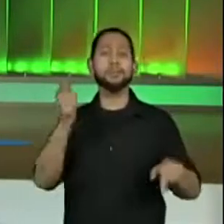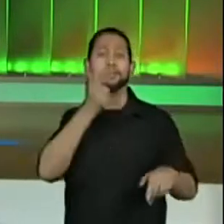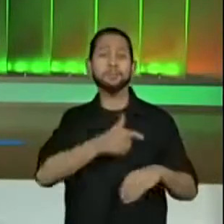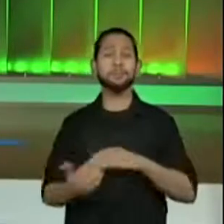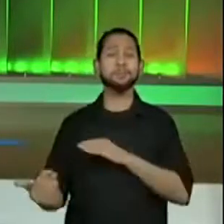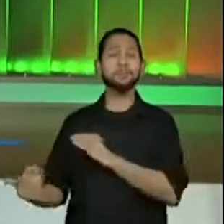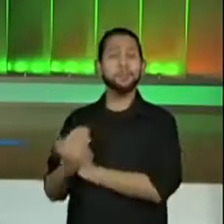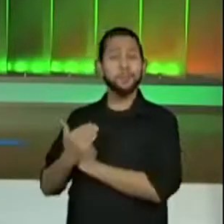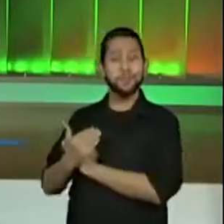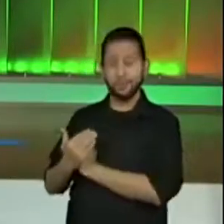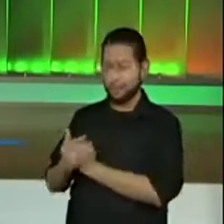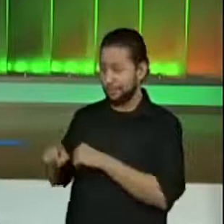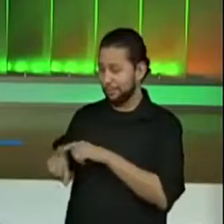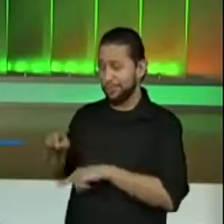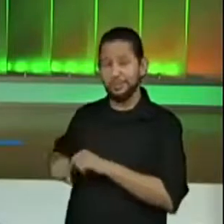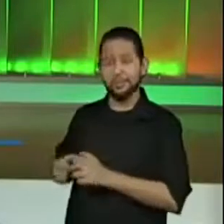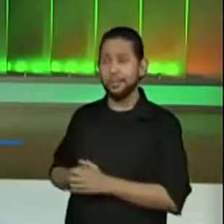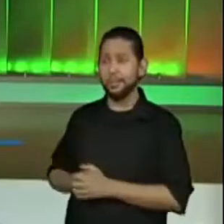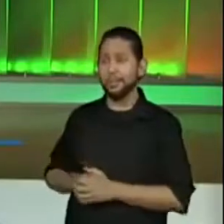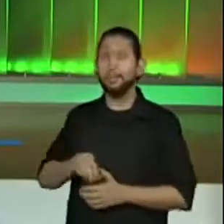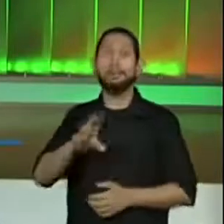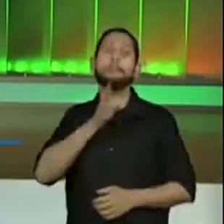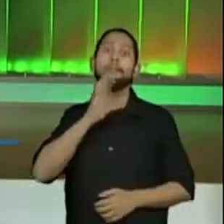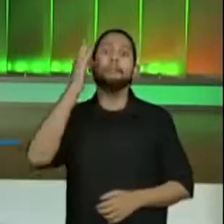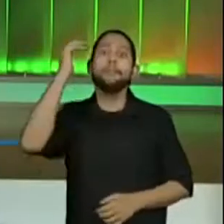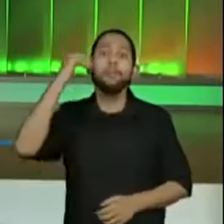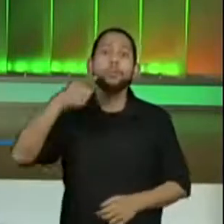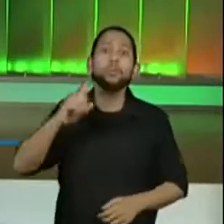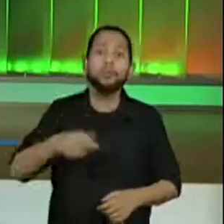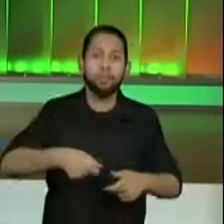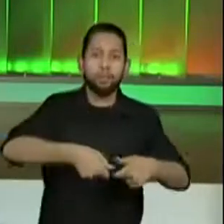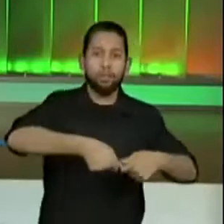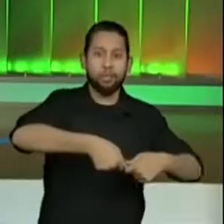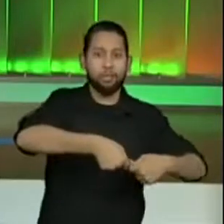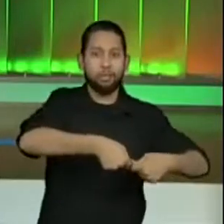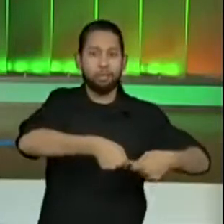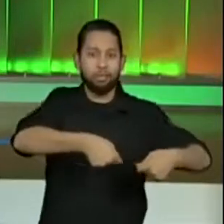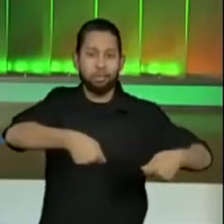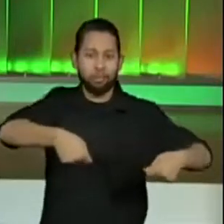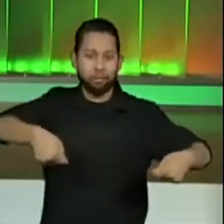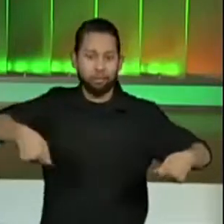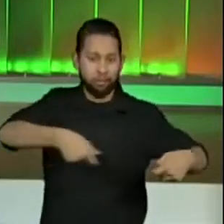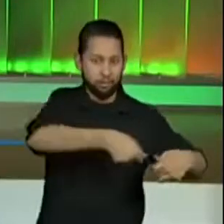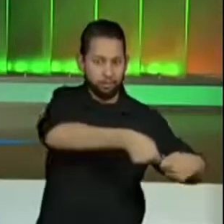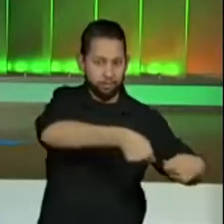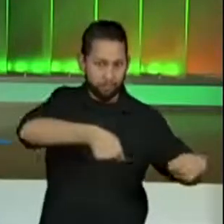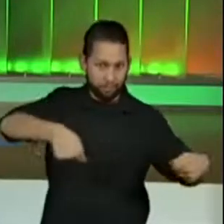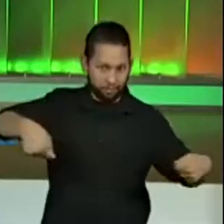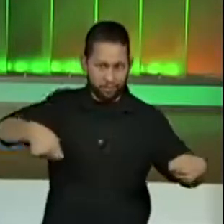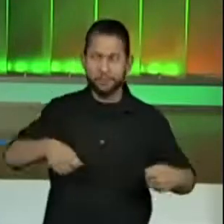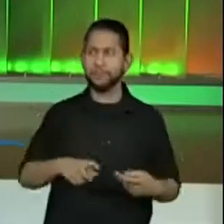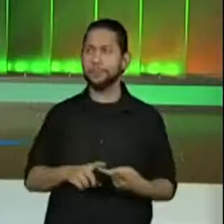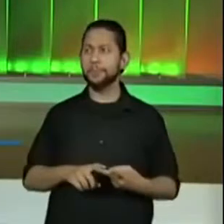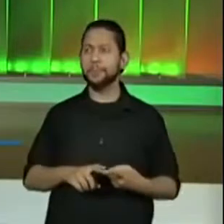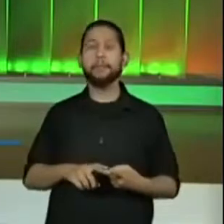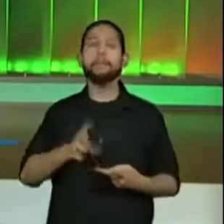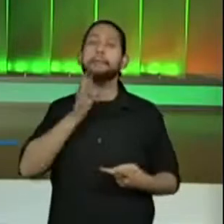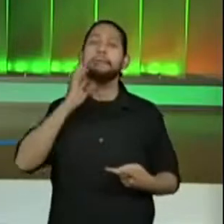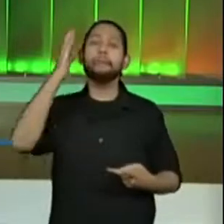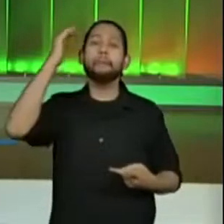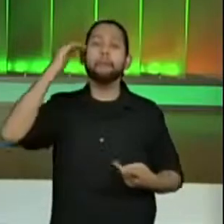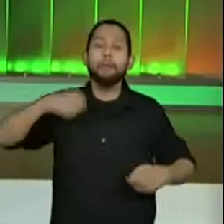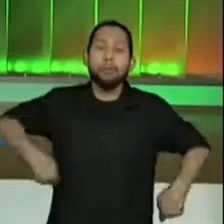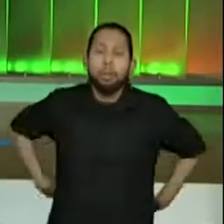Olha, a professora Kate disse uma trena. Muito bem. A professora Nedir falou uma fita métrica.